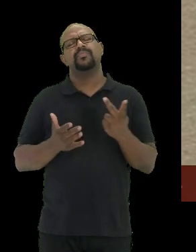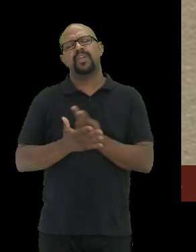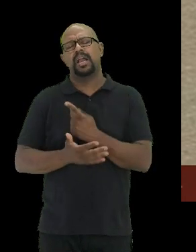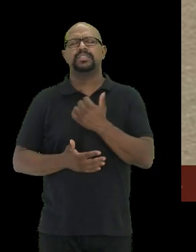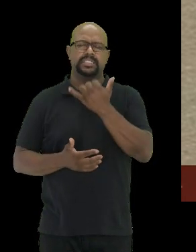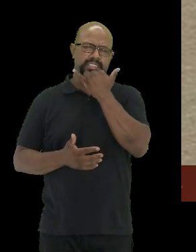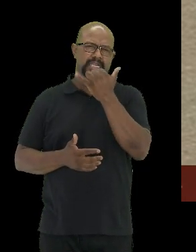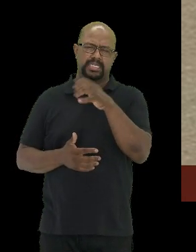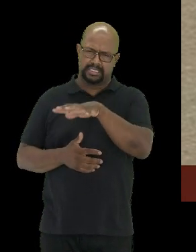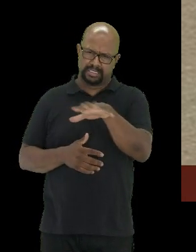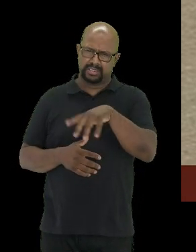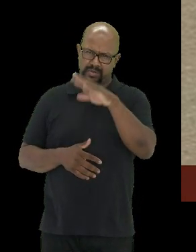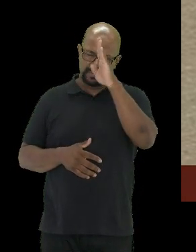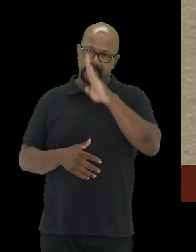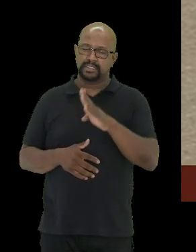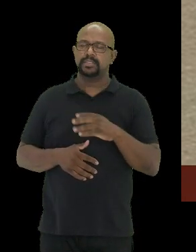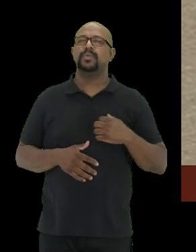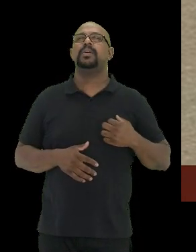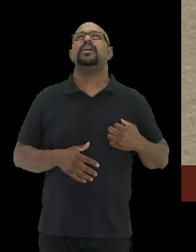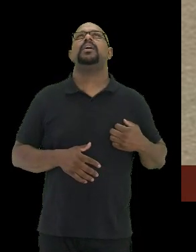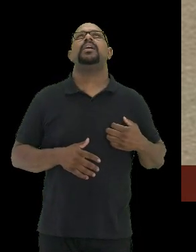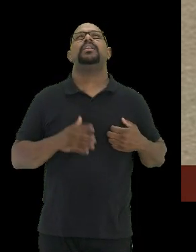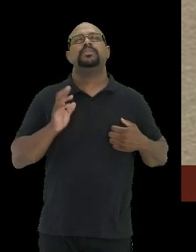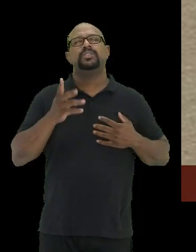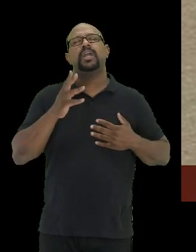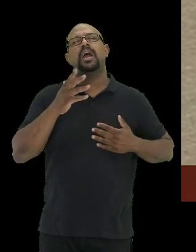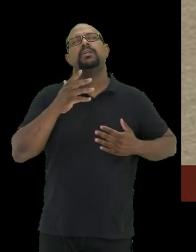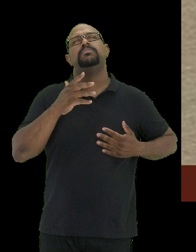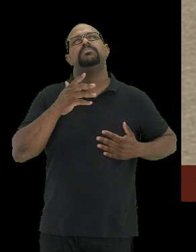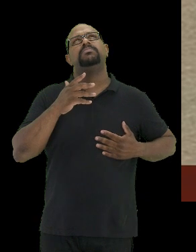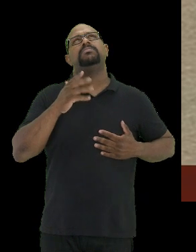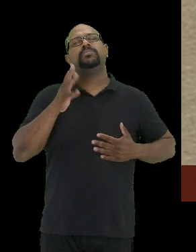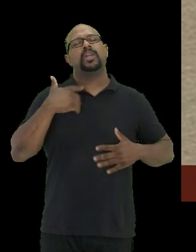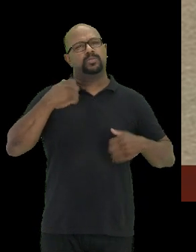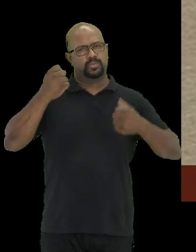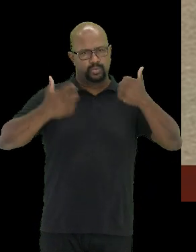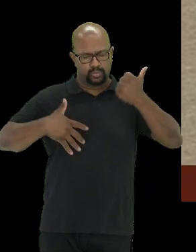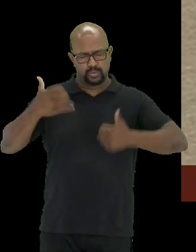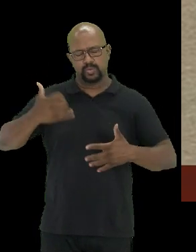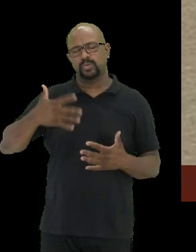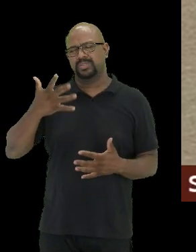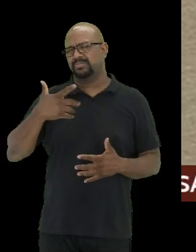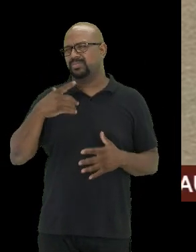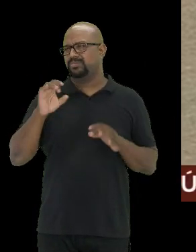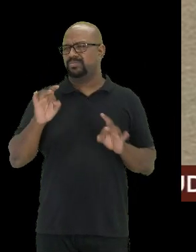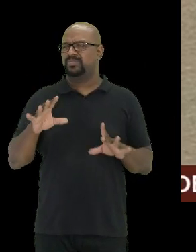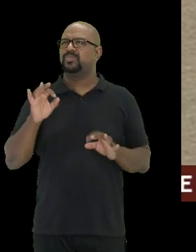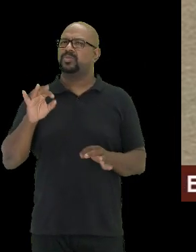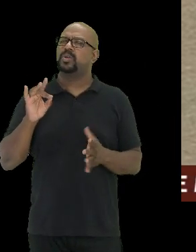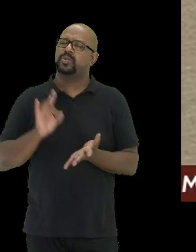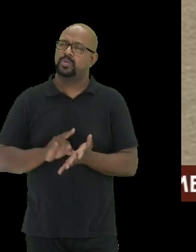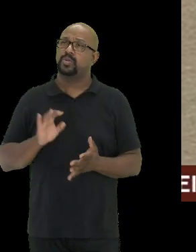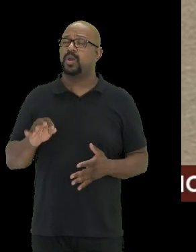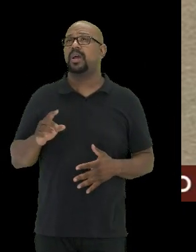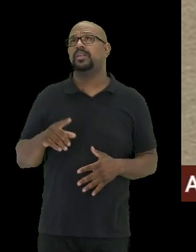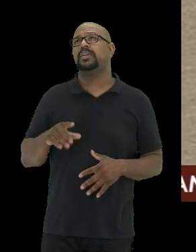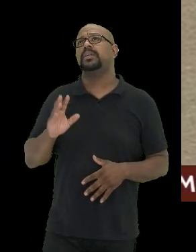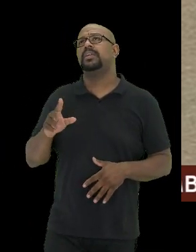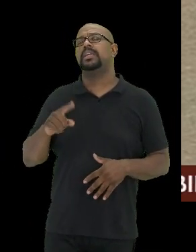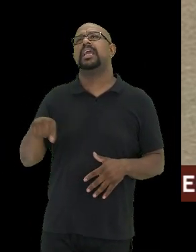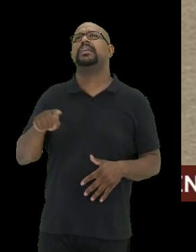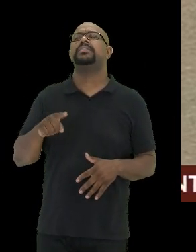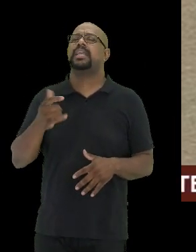com animais que as conhecem no Brasil e isso não precisa discutir, isso é de conhecimento com certeza notório de todos seres. E esses